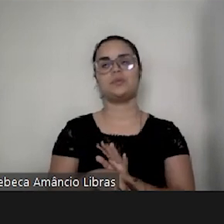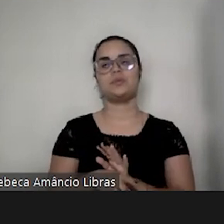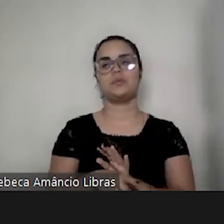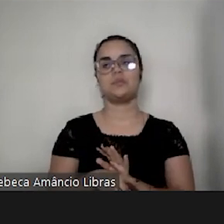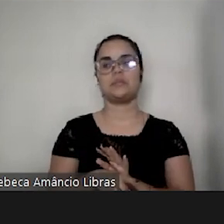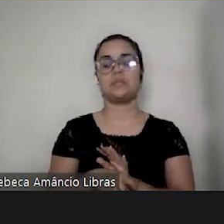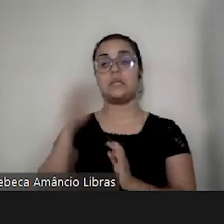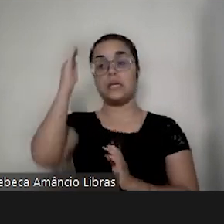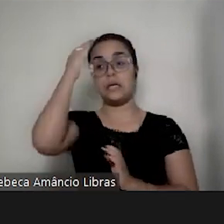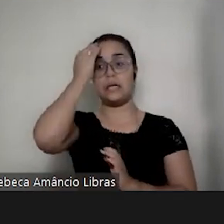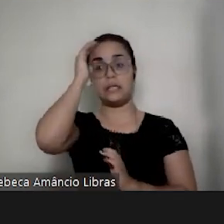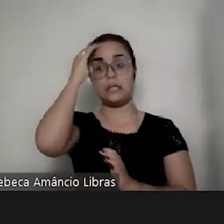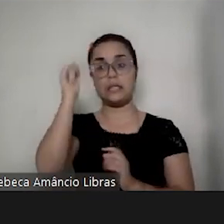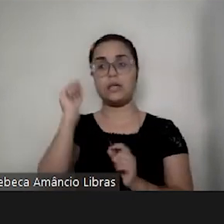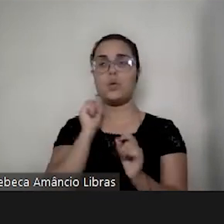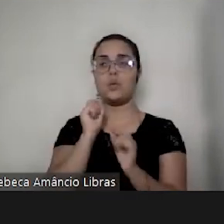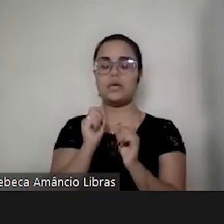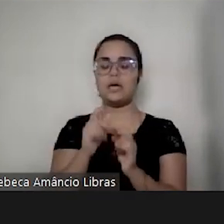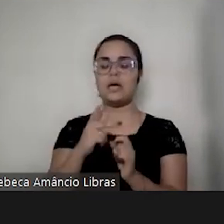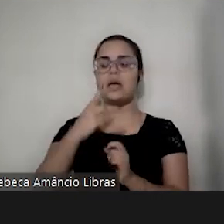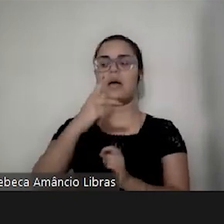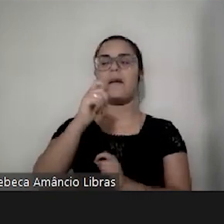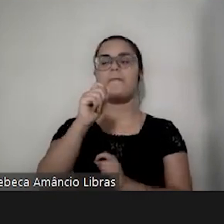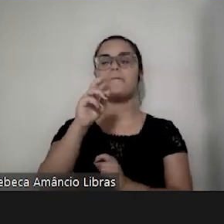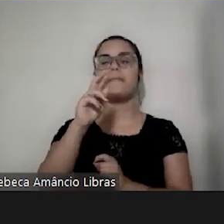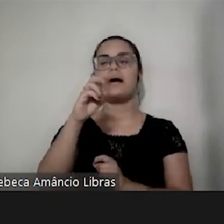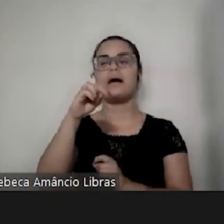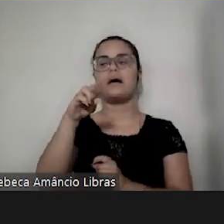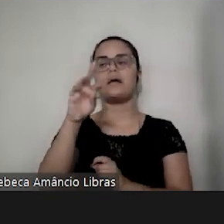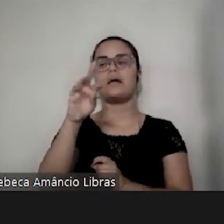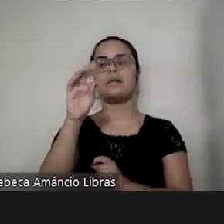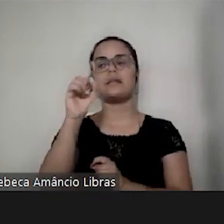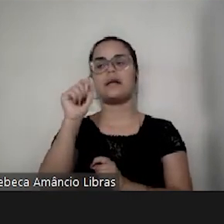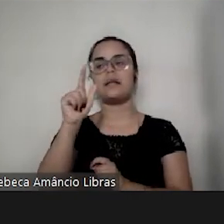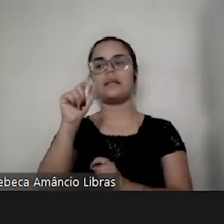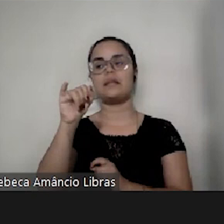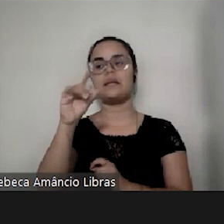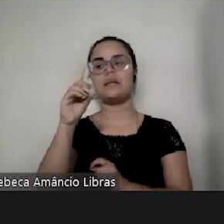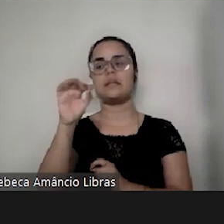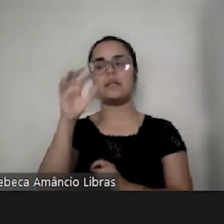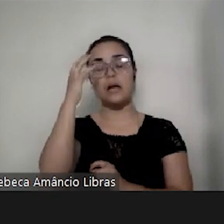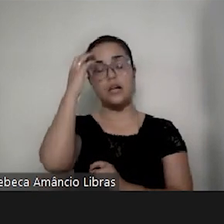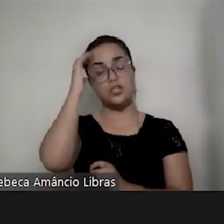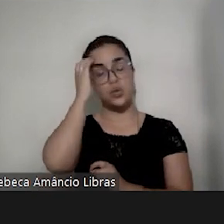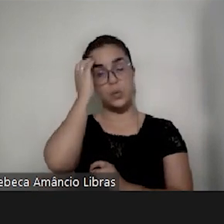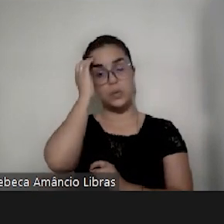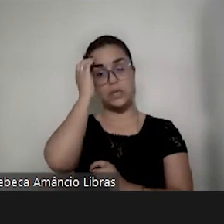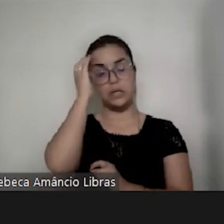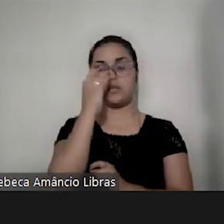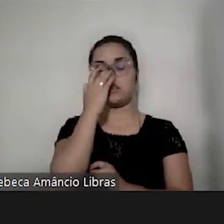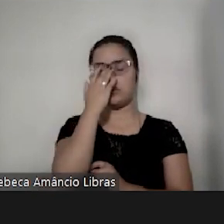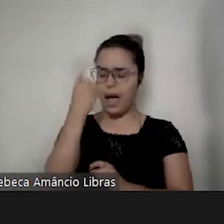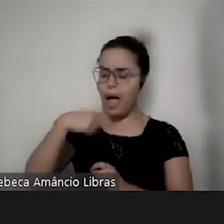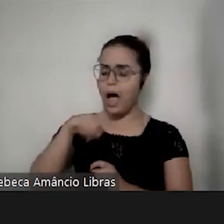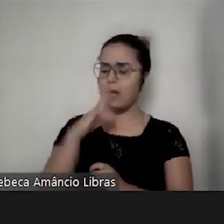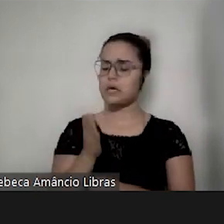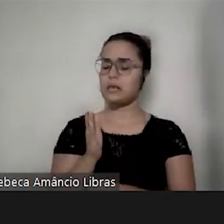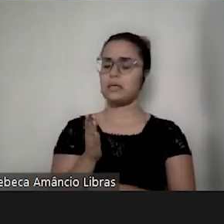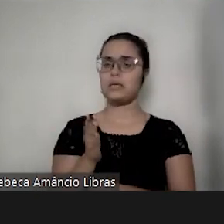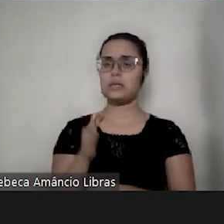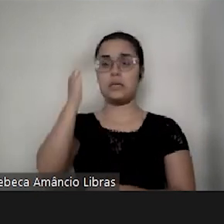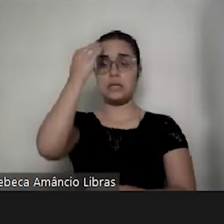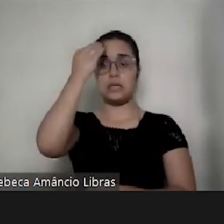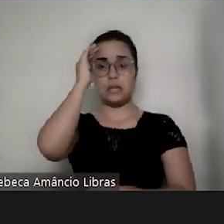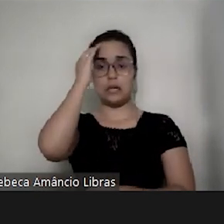entender sobre parentalidade, o que que é a parentalidade consciente? É a gente entender